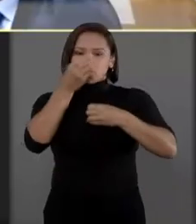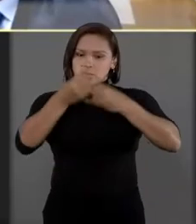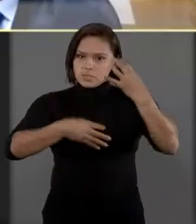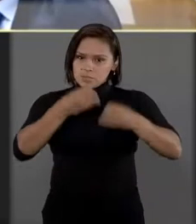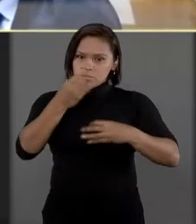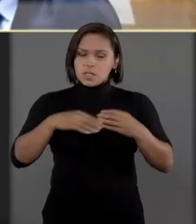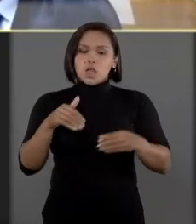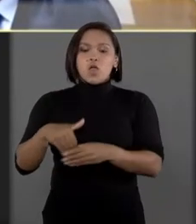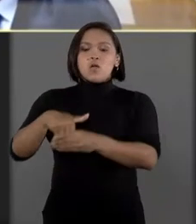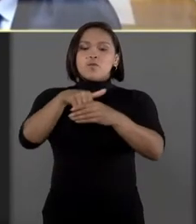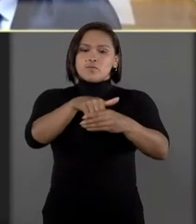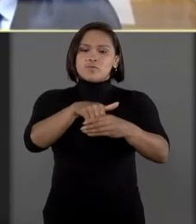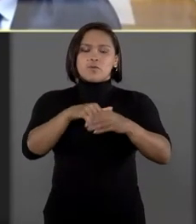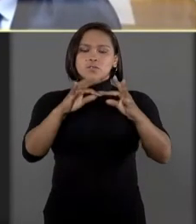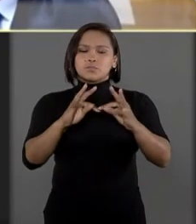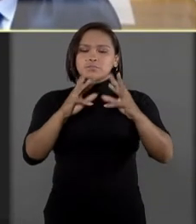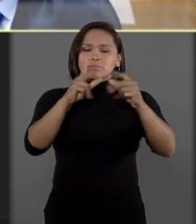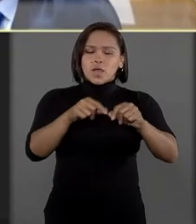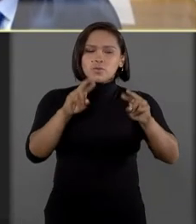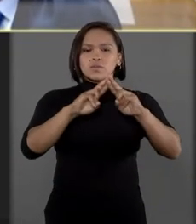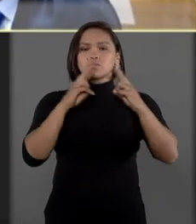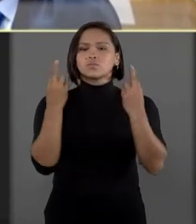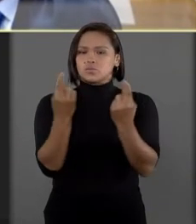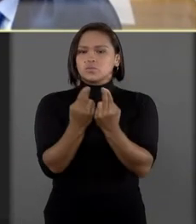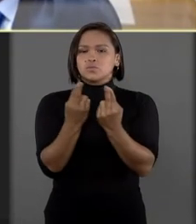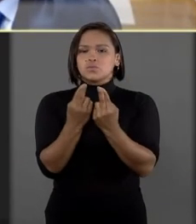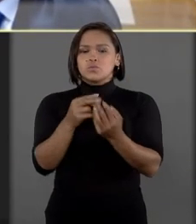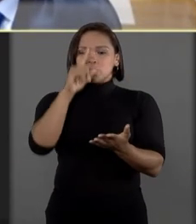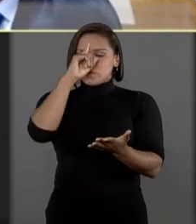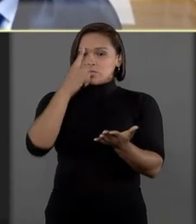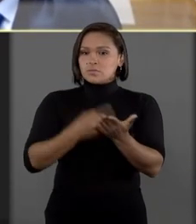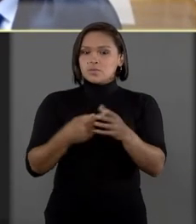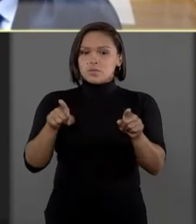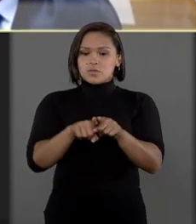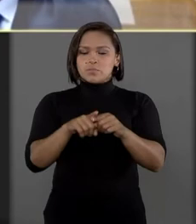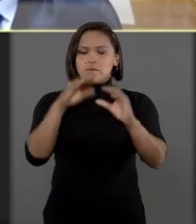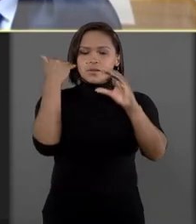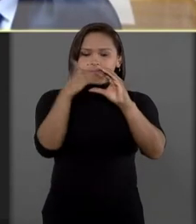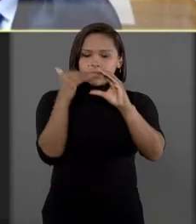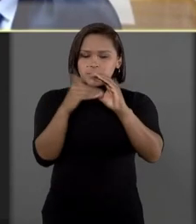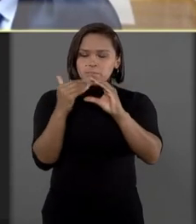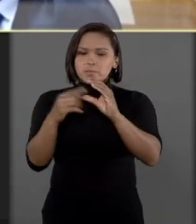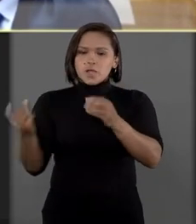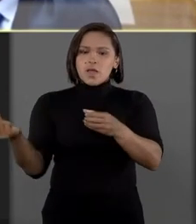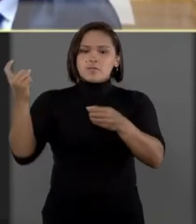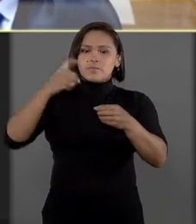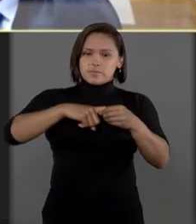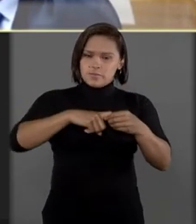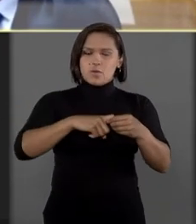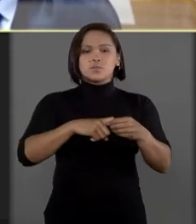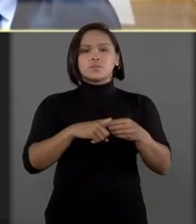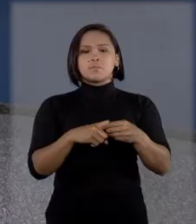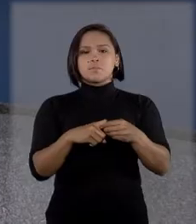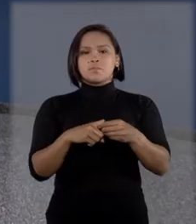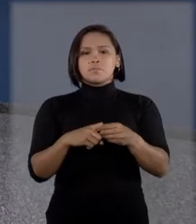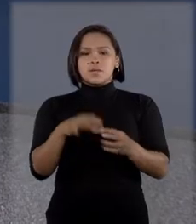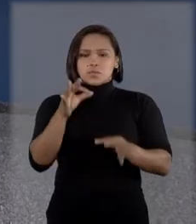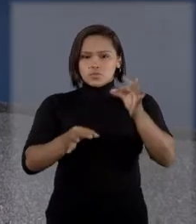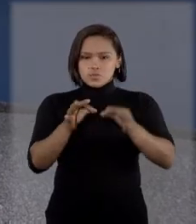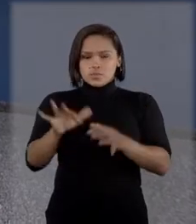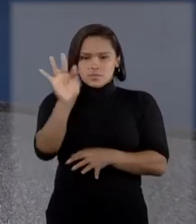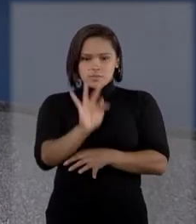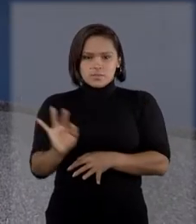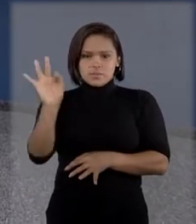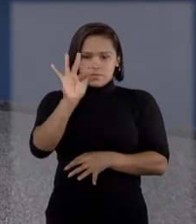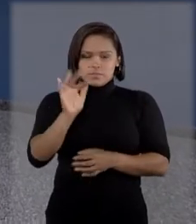O voto foi seguido pela maioria da turma que determinou ainda o encaminhamento do processo para a Justiça Federal no Rio. E no